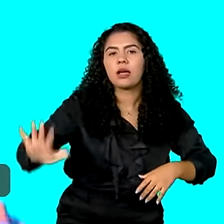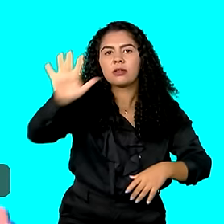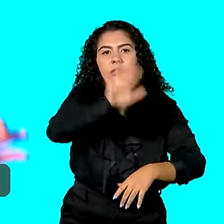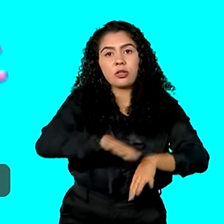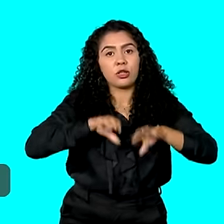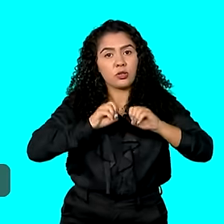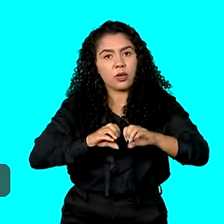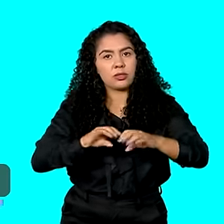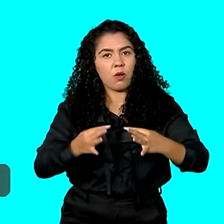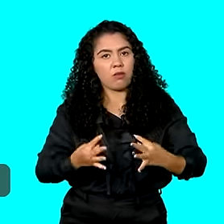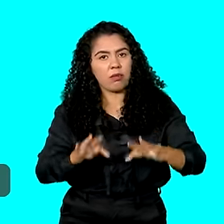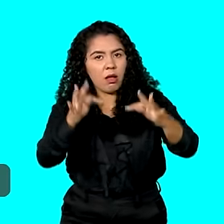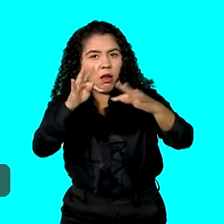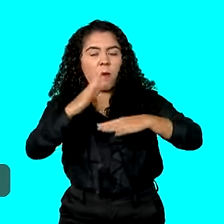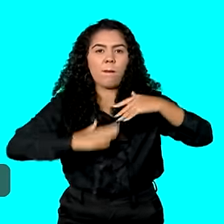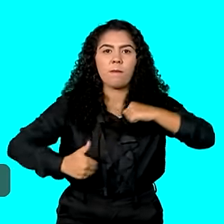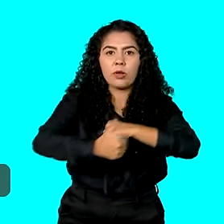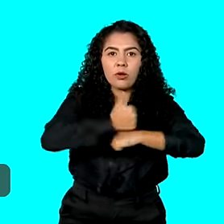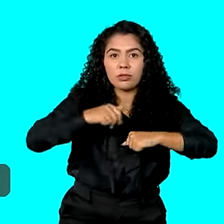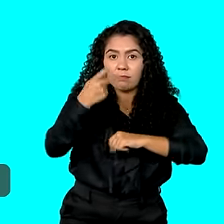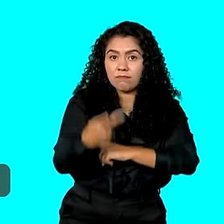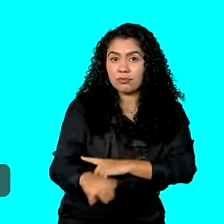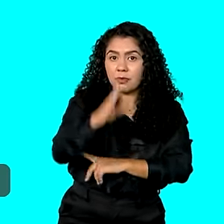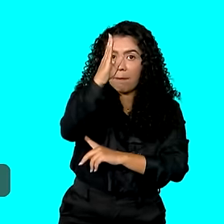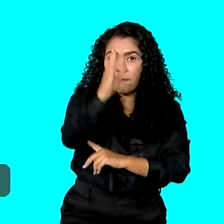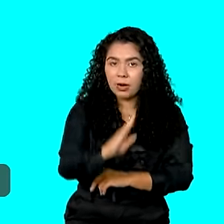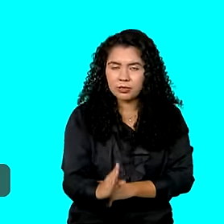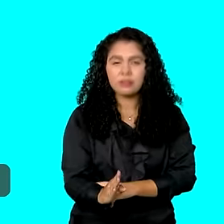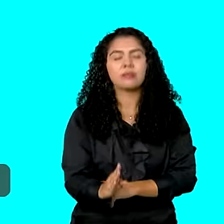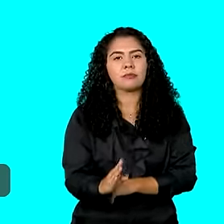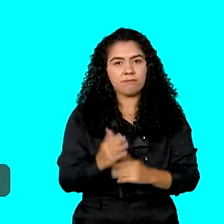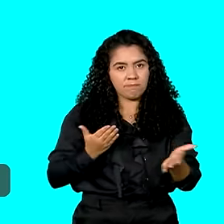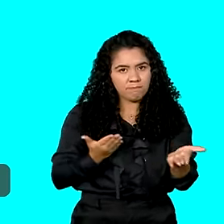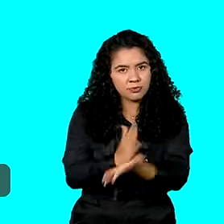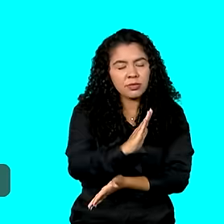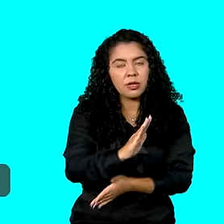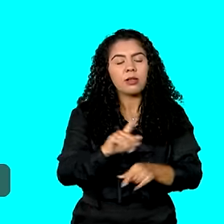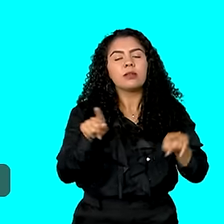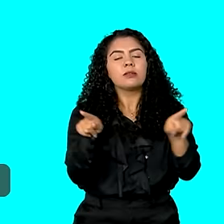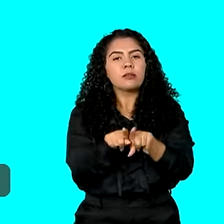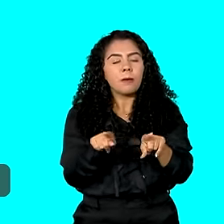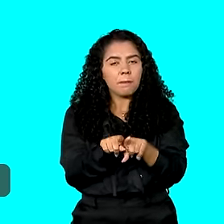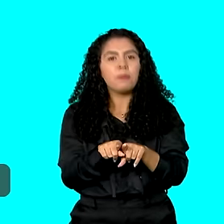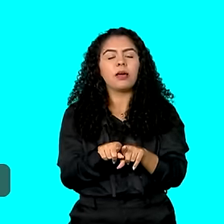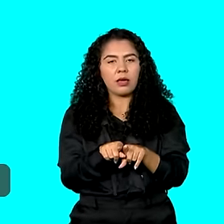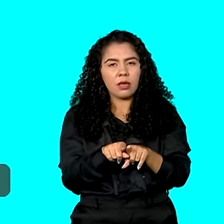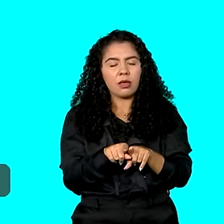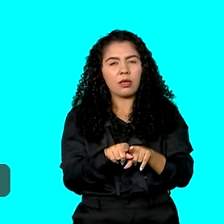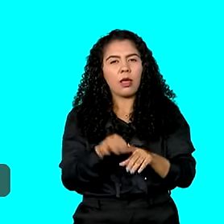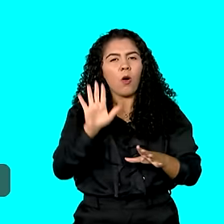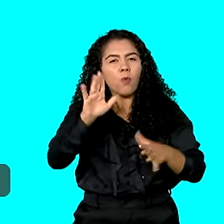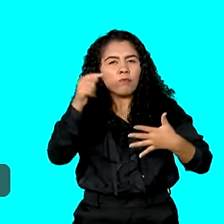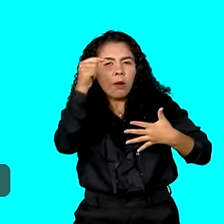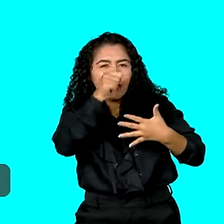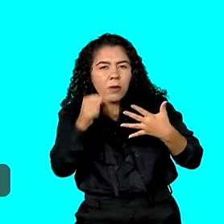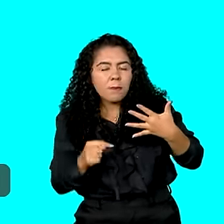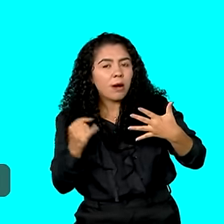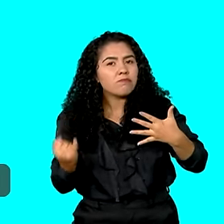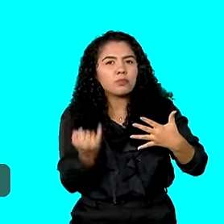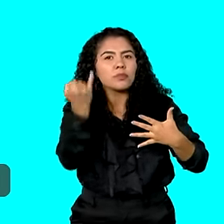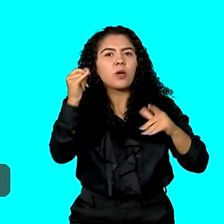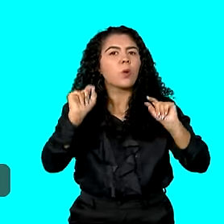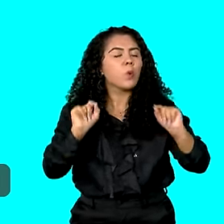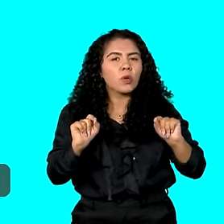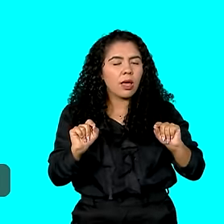tecnológica e profissional para o país. E um dos pontos importantes dessa política